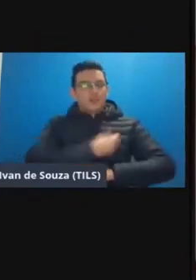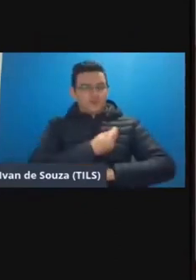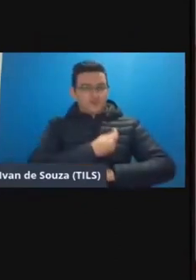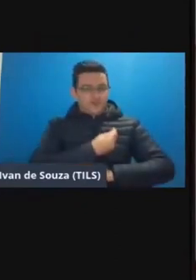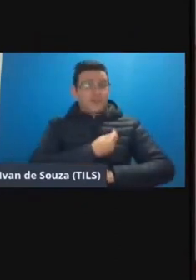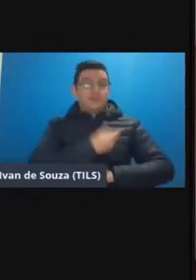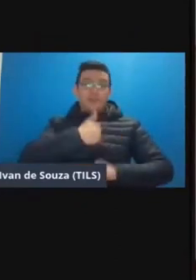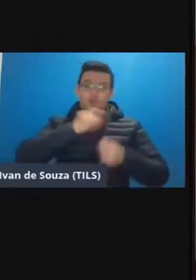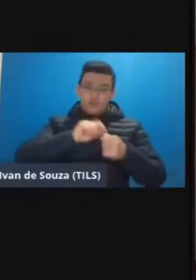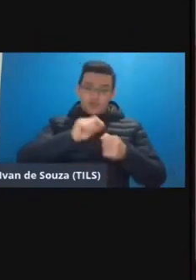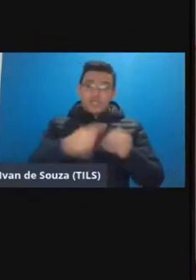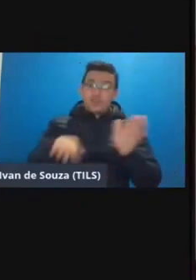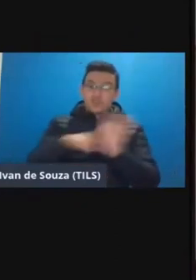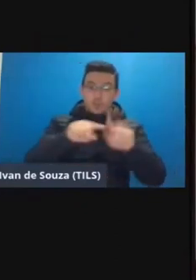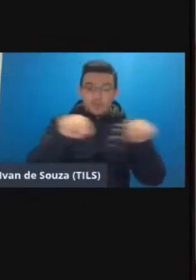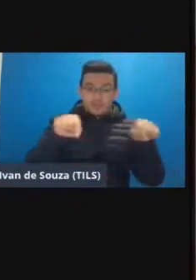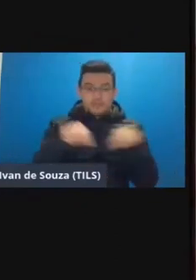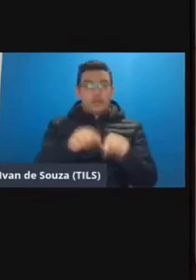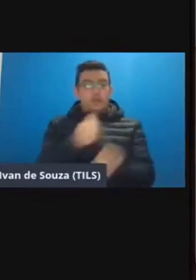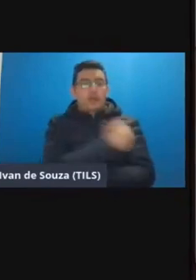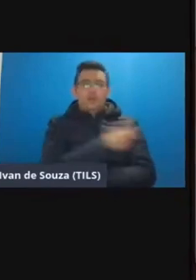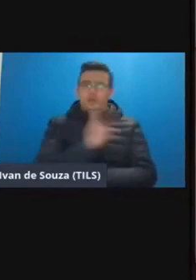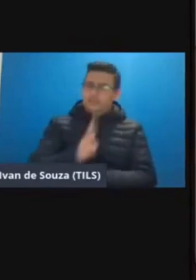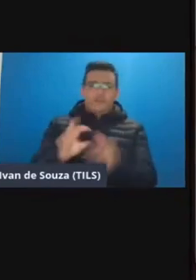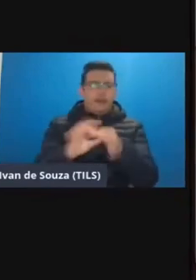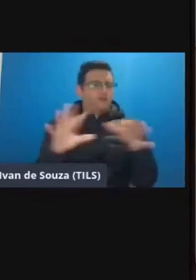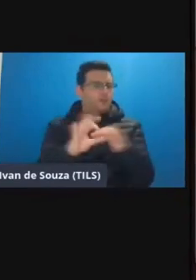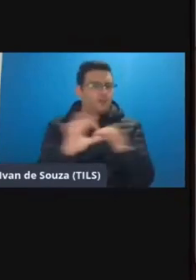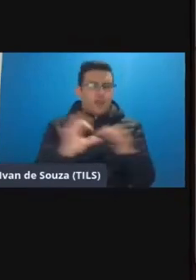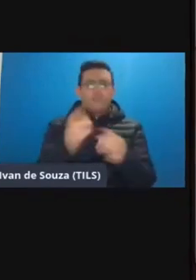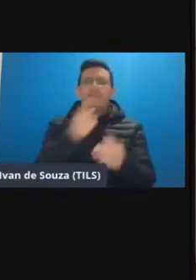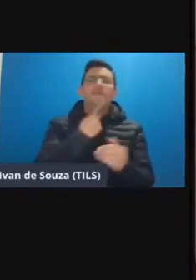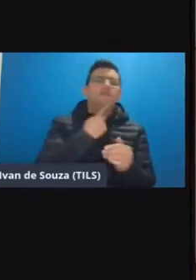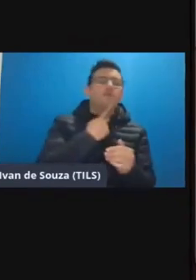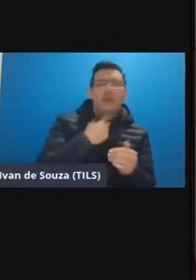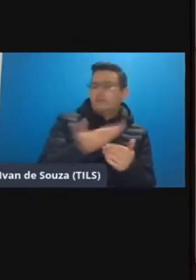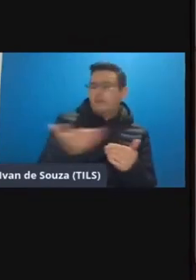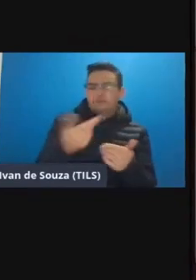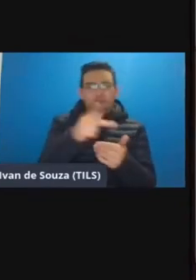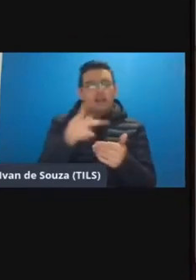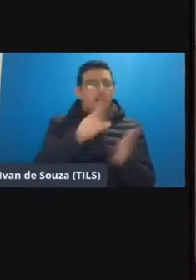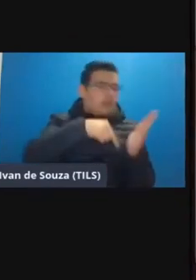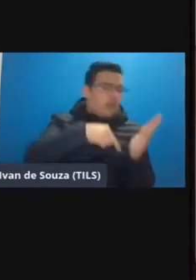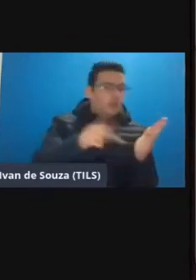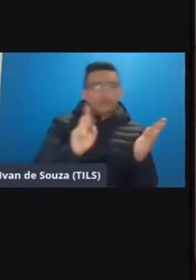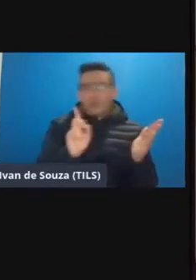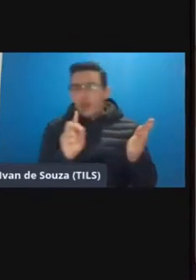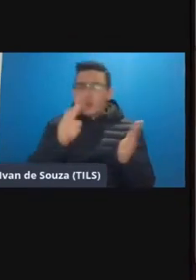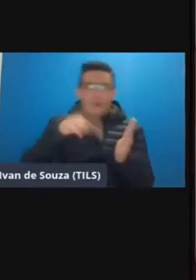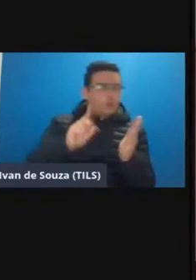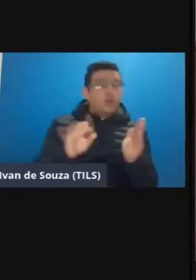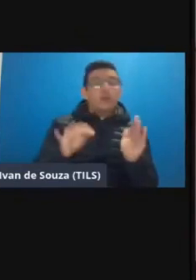e chegou na sala os alunos ali eu sempre deixo muito a vontade para dizer se leu se não leu se avançou não e aí não